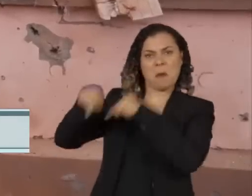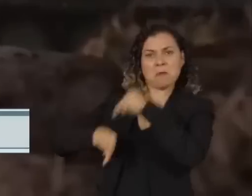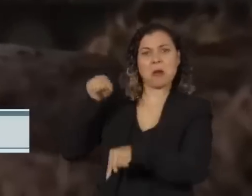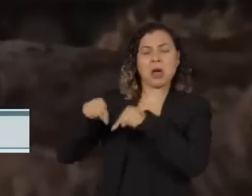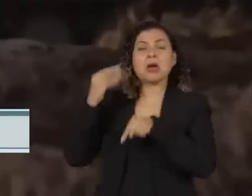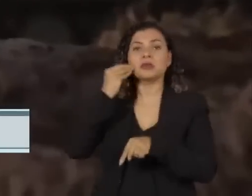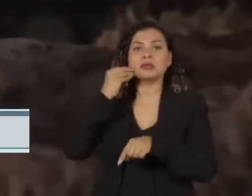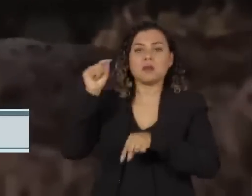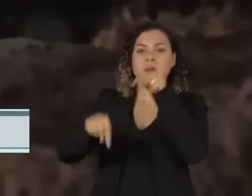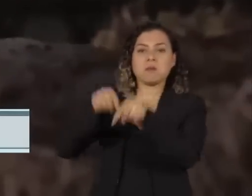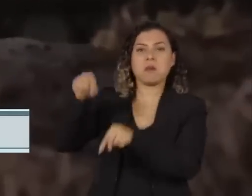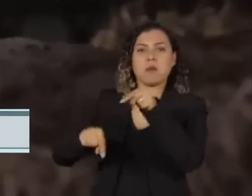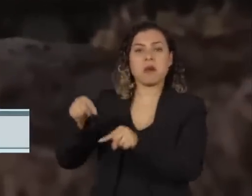atentados terroristas.